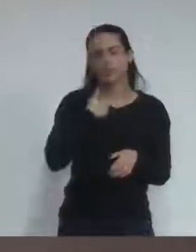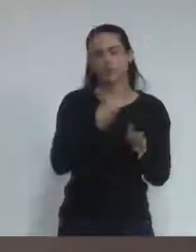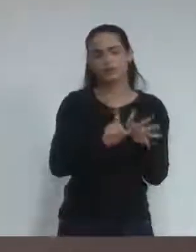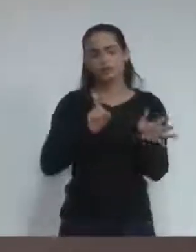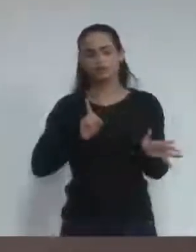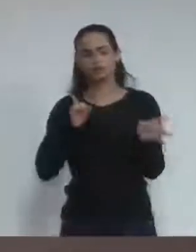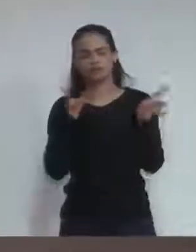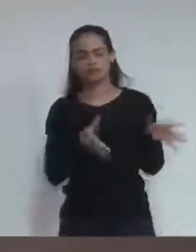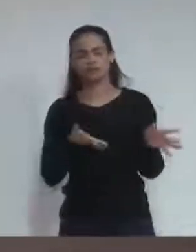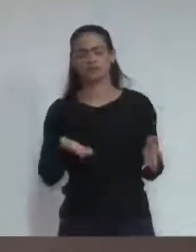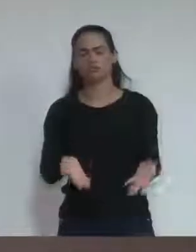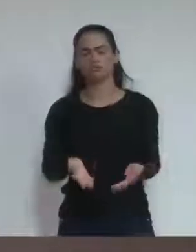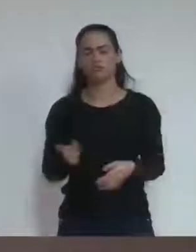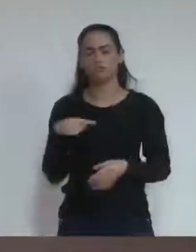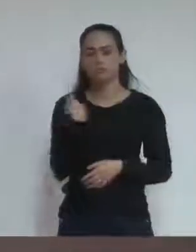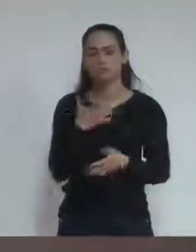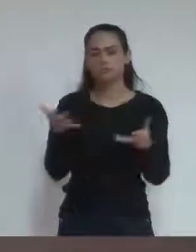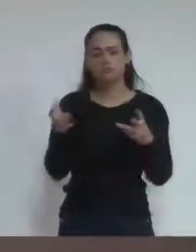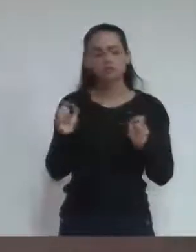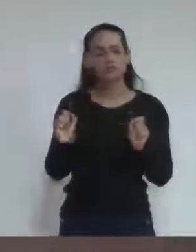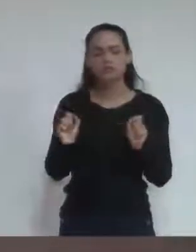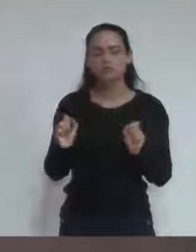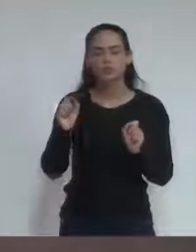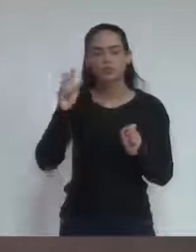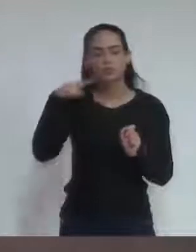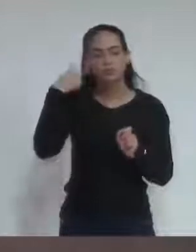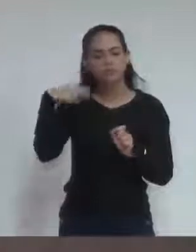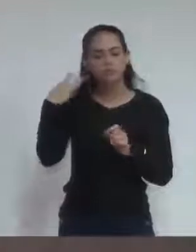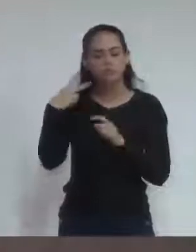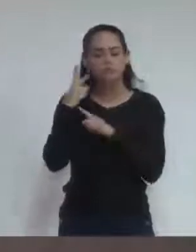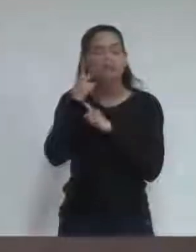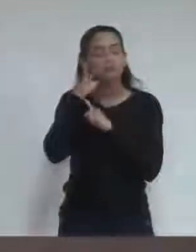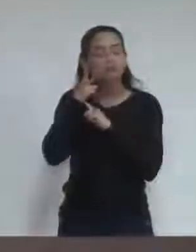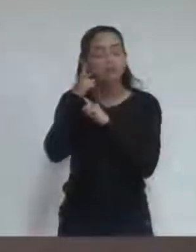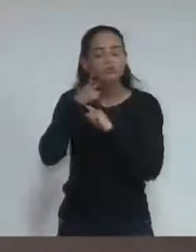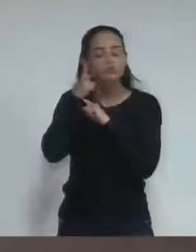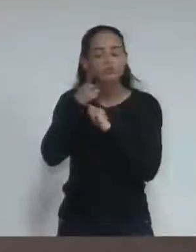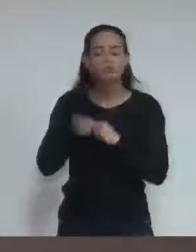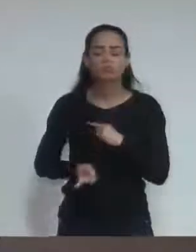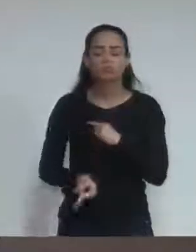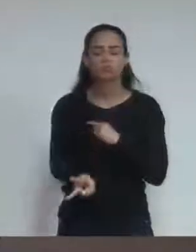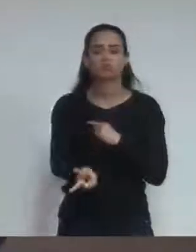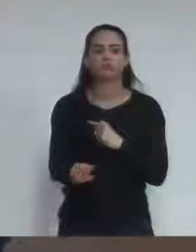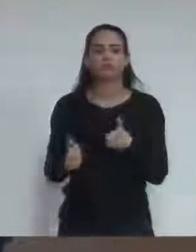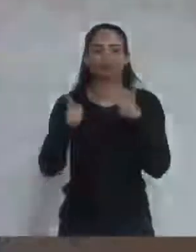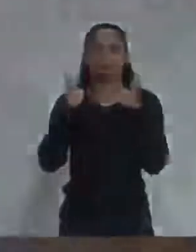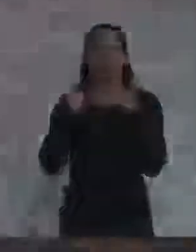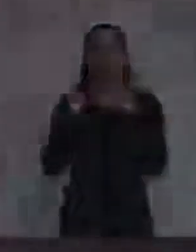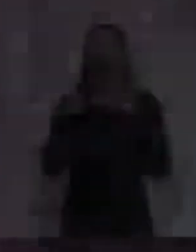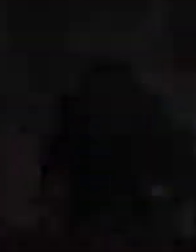que Vinhedo possa caminhar de uma maneira diferente, não na tragédia que se encontra hoje. Boa noite a todos. Obrigado.